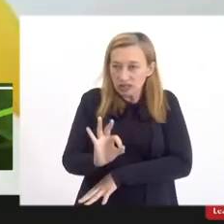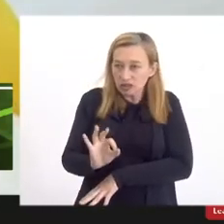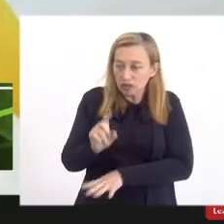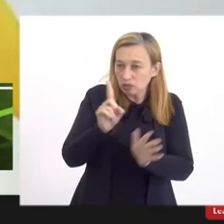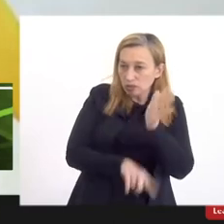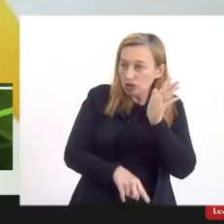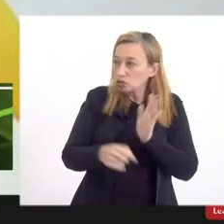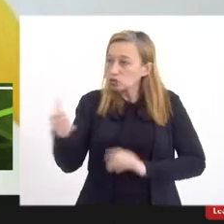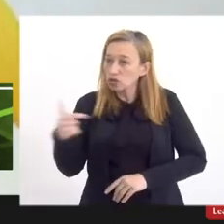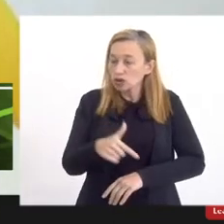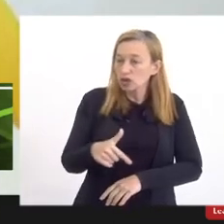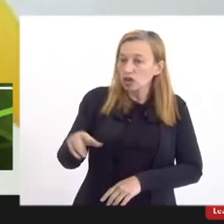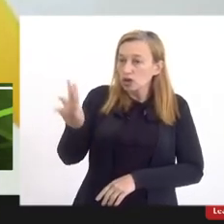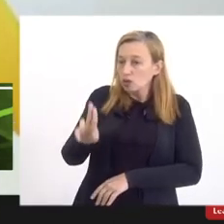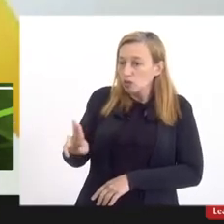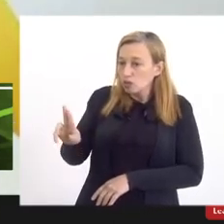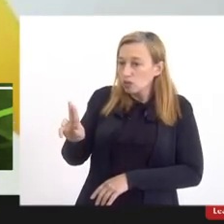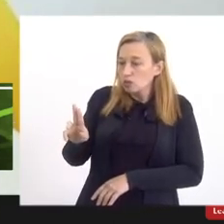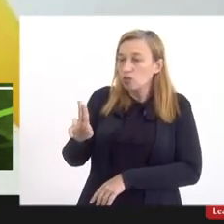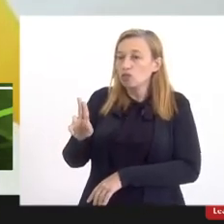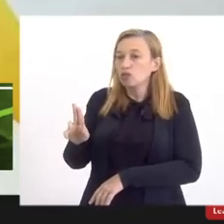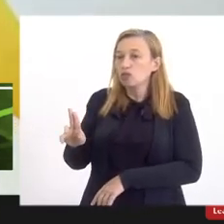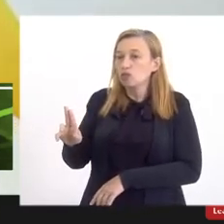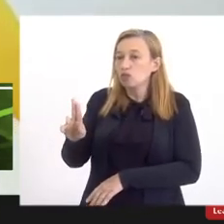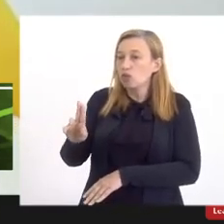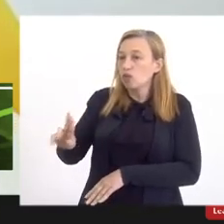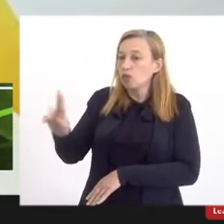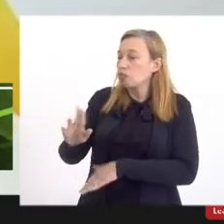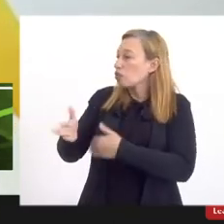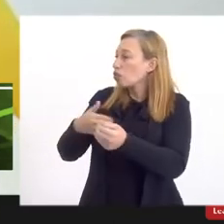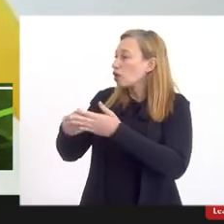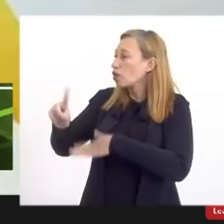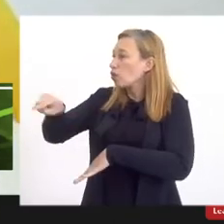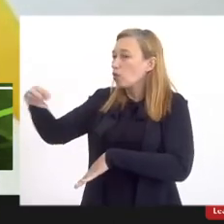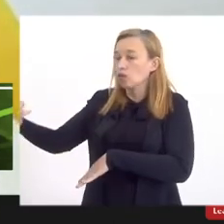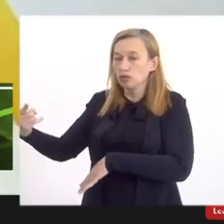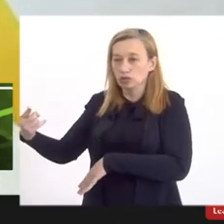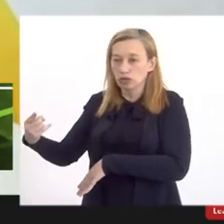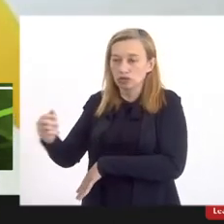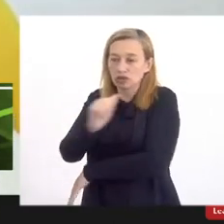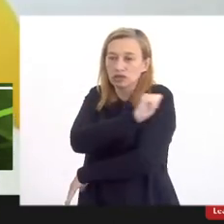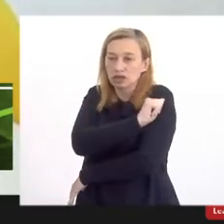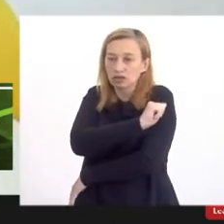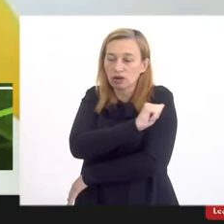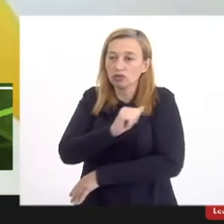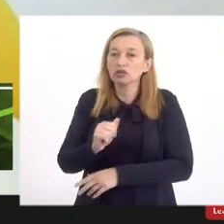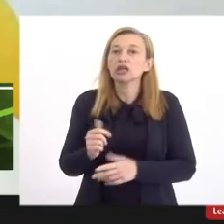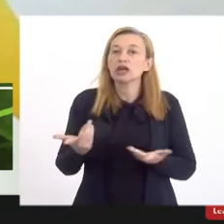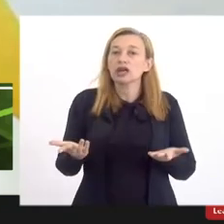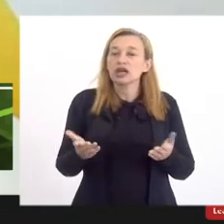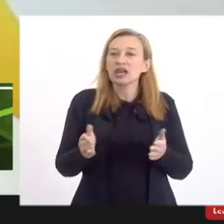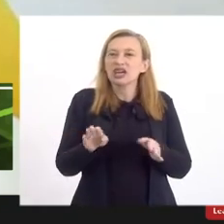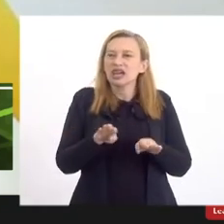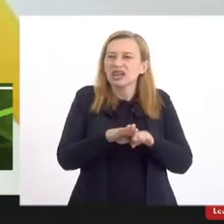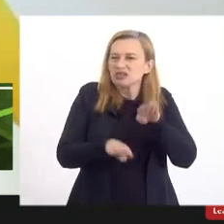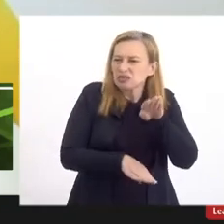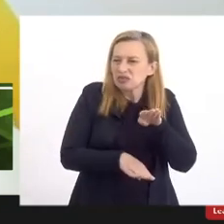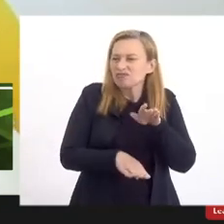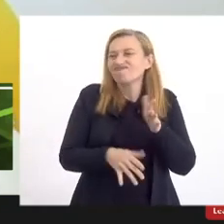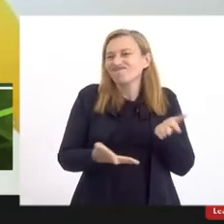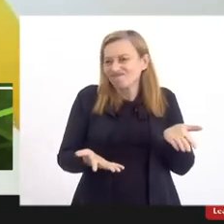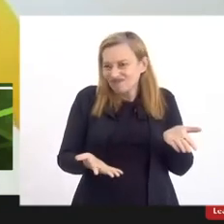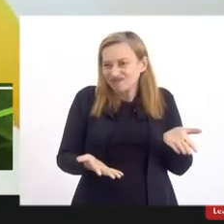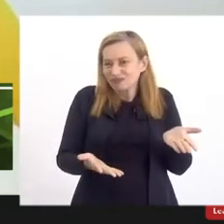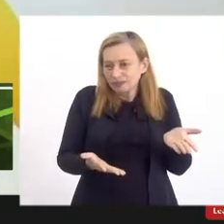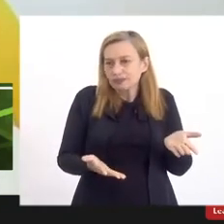que esteja na UERJ ou na UENF isso é a gente acabar naturalizando um tratamento